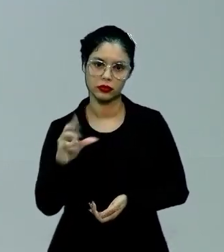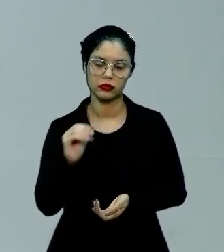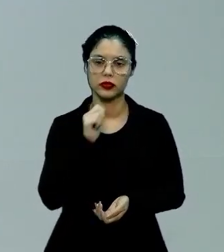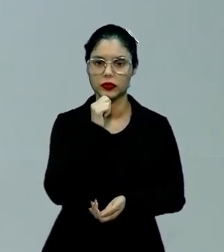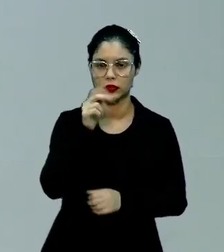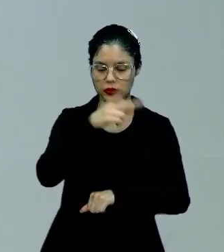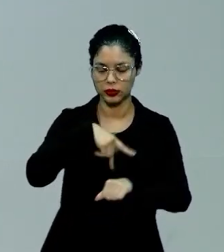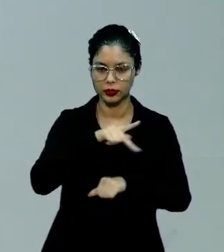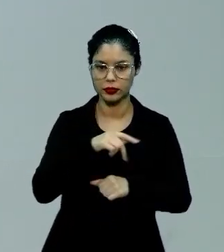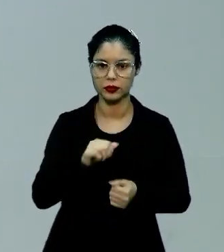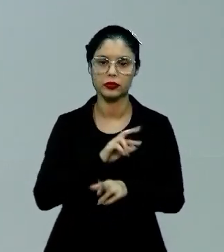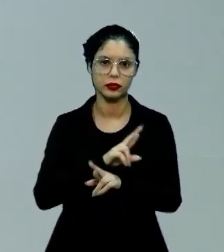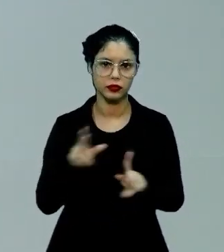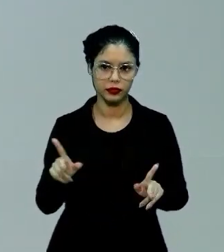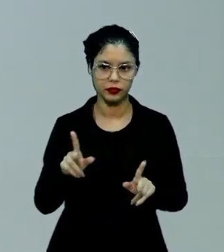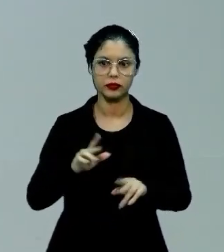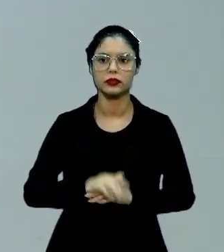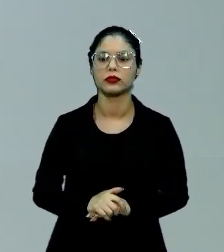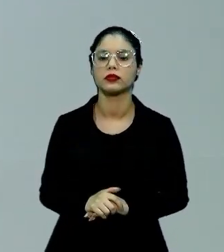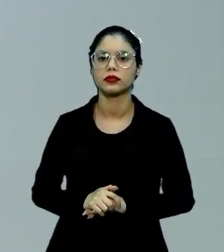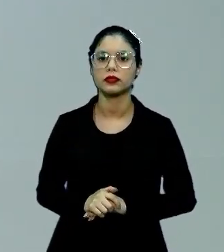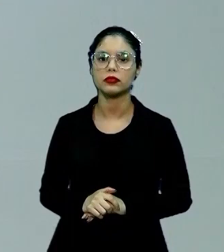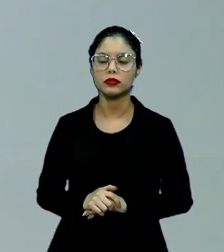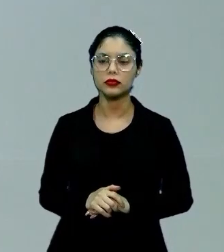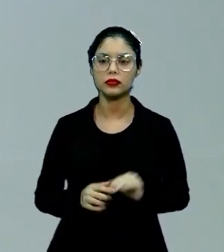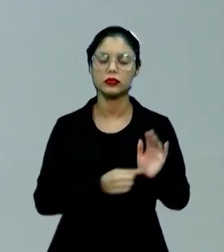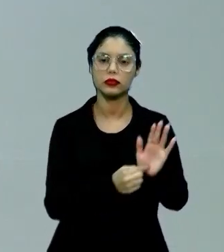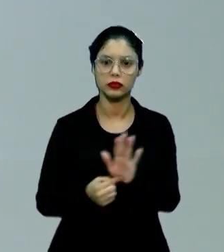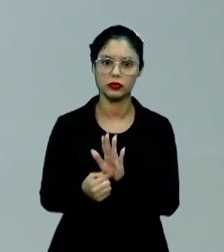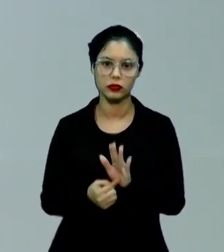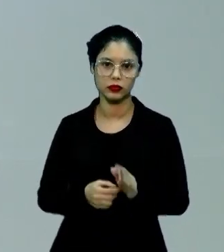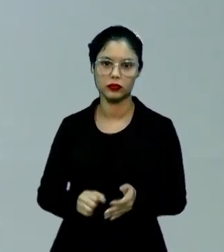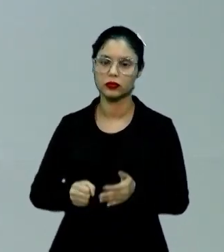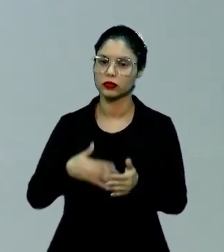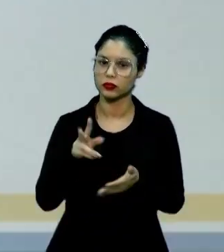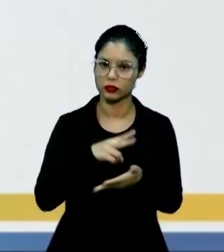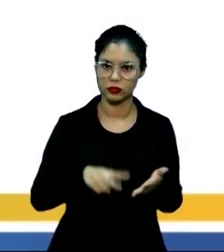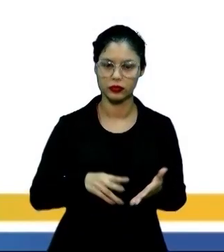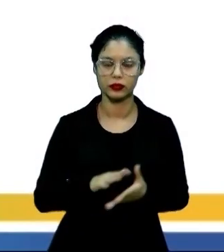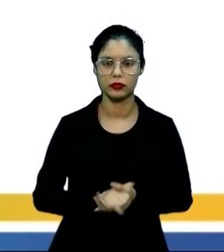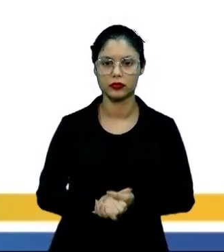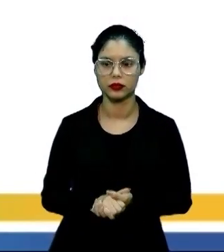seja diferente ou que não seja conhecida por muitos leitores.